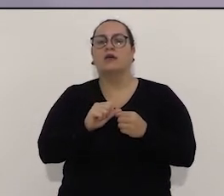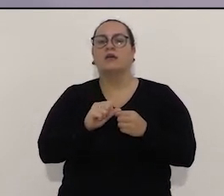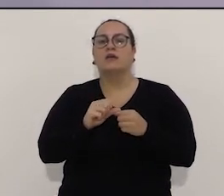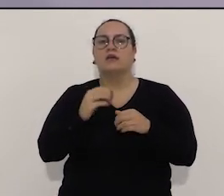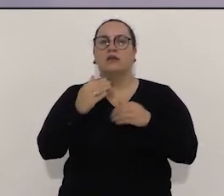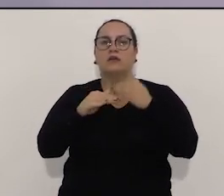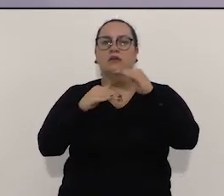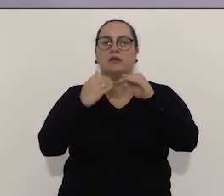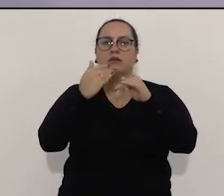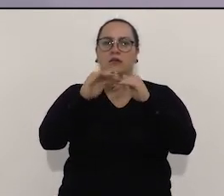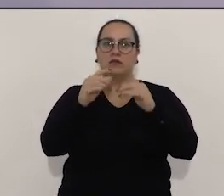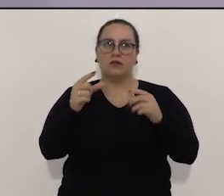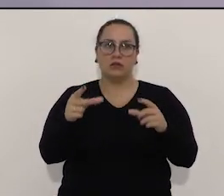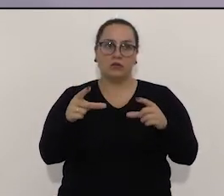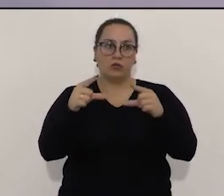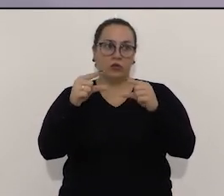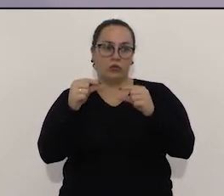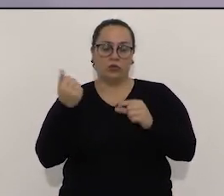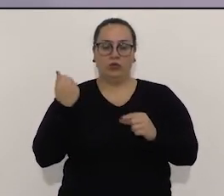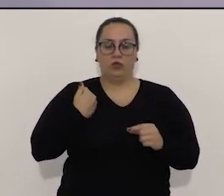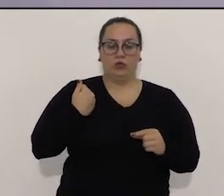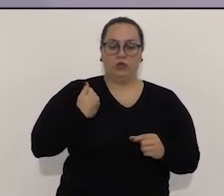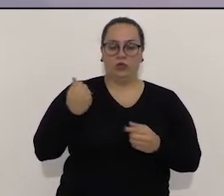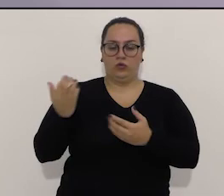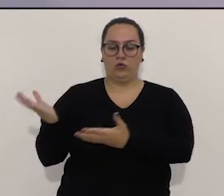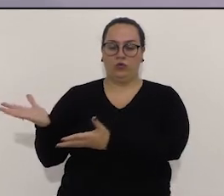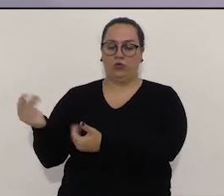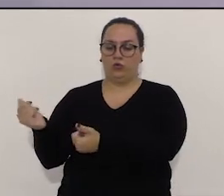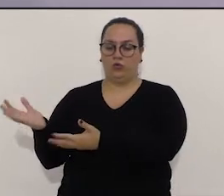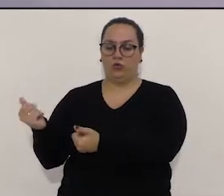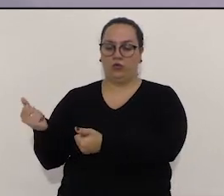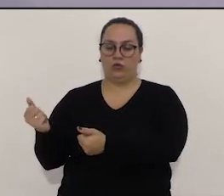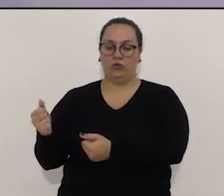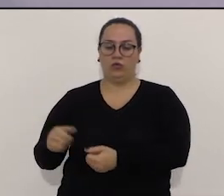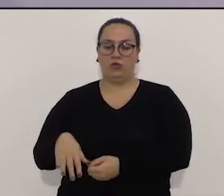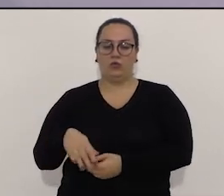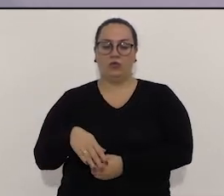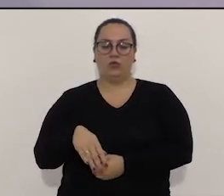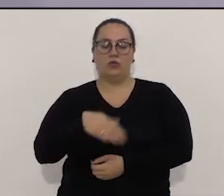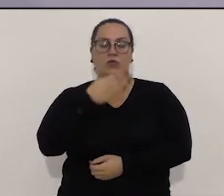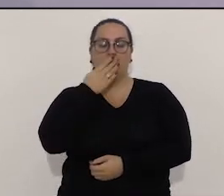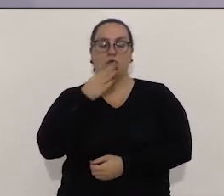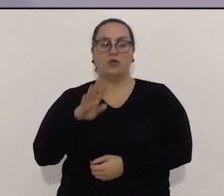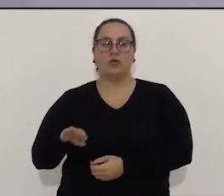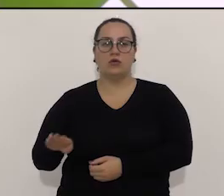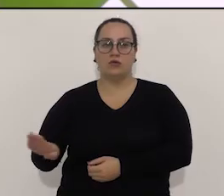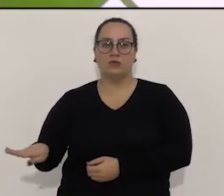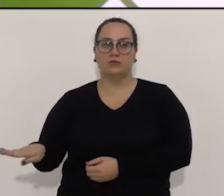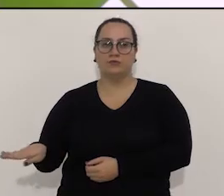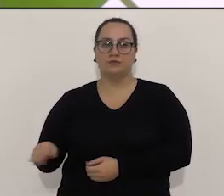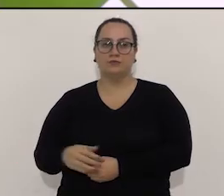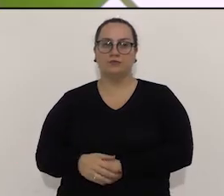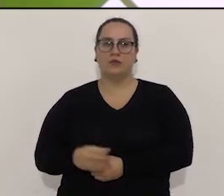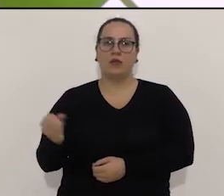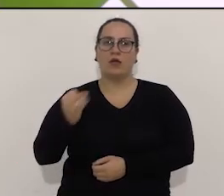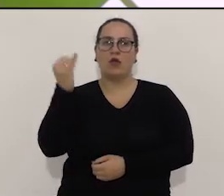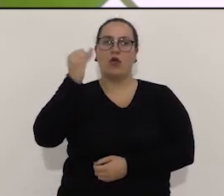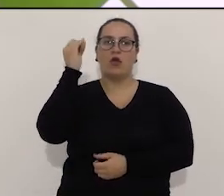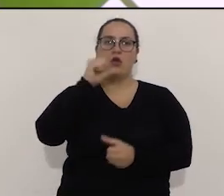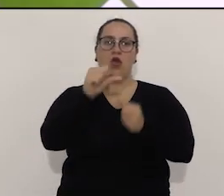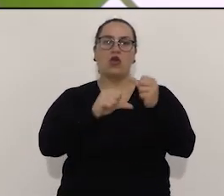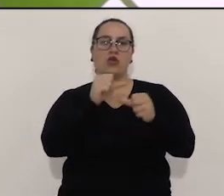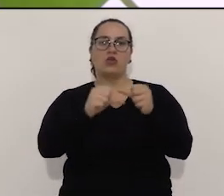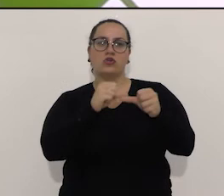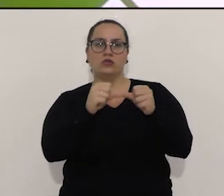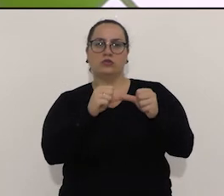existente por número de vagas de crianças em creches municipais? Existe um déficit. Creche, prioridade absoluta. E